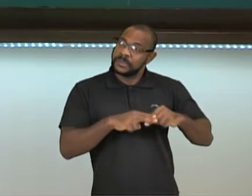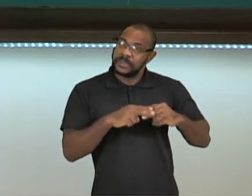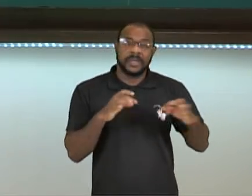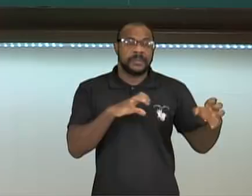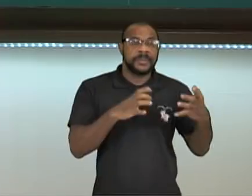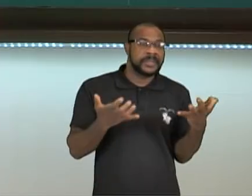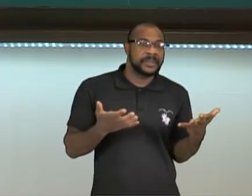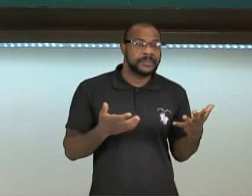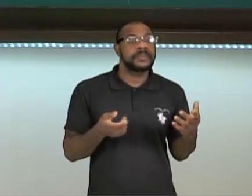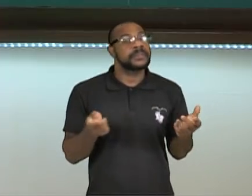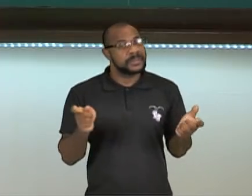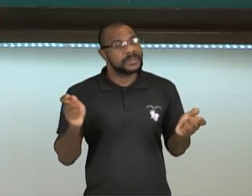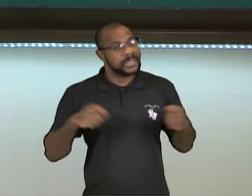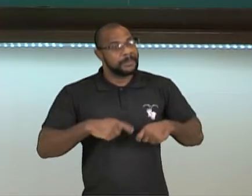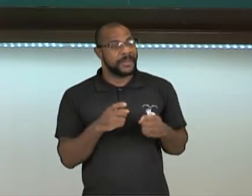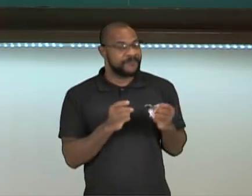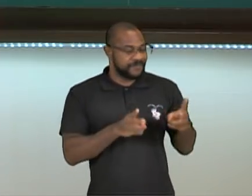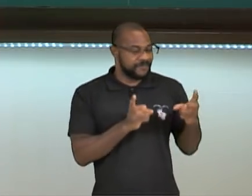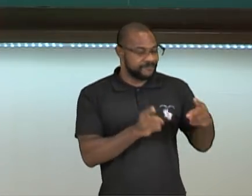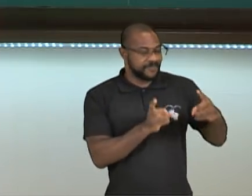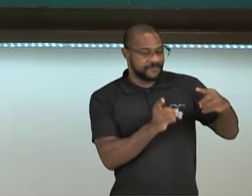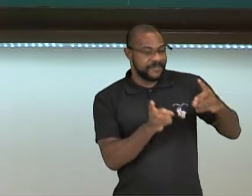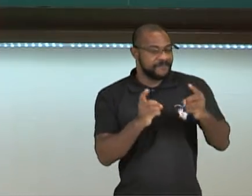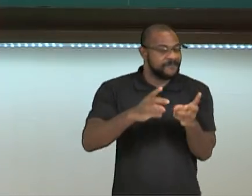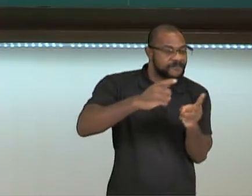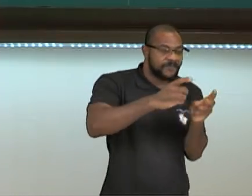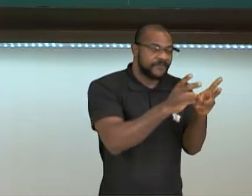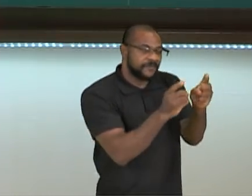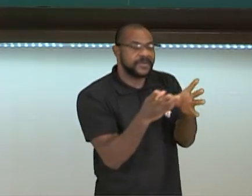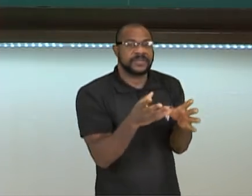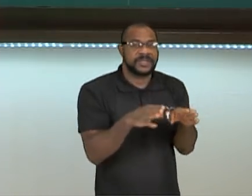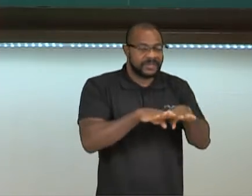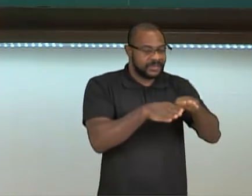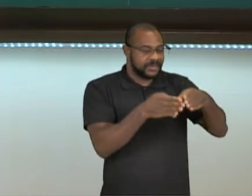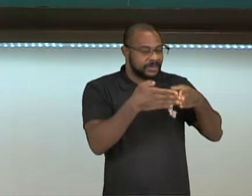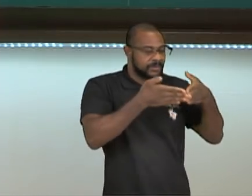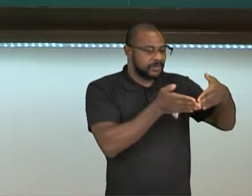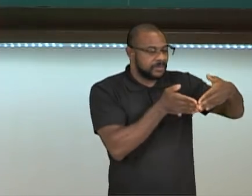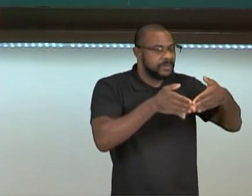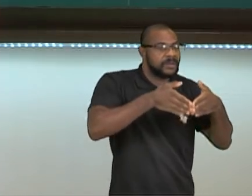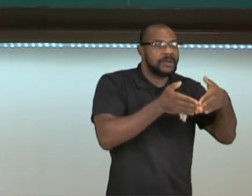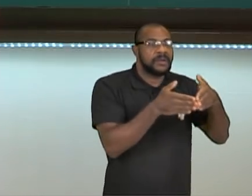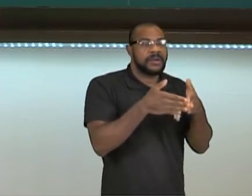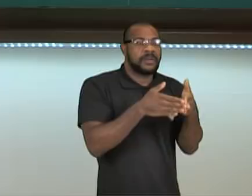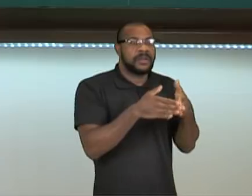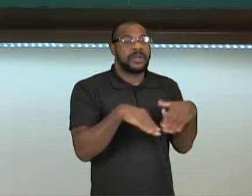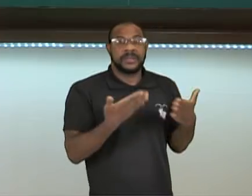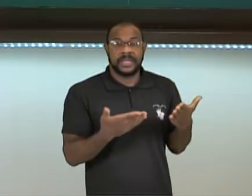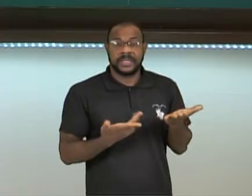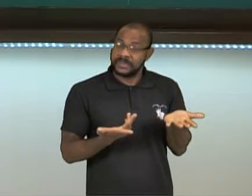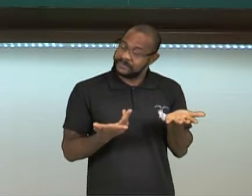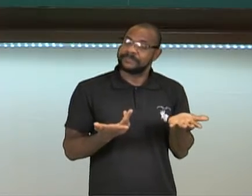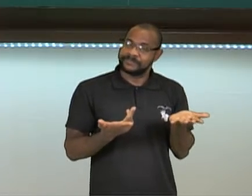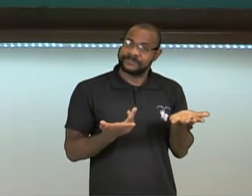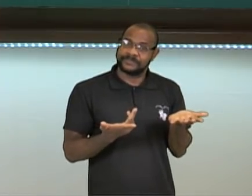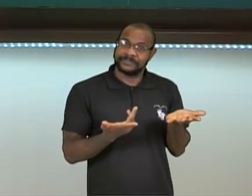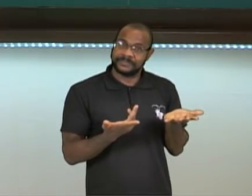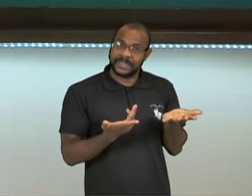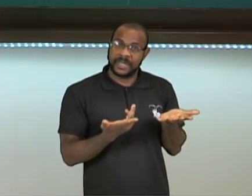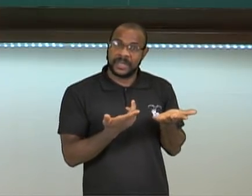daí tem como vender. Entendeu? Escoar as mercadorias. E agora a Bolívia fez um acordo com o Chile.